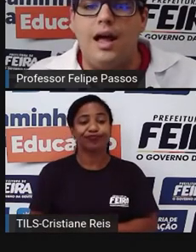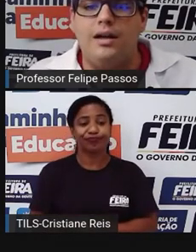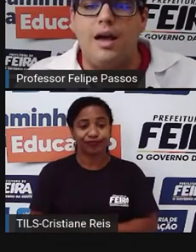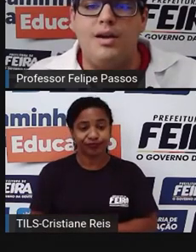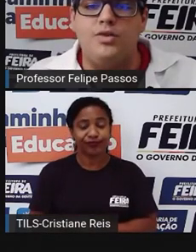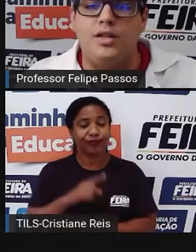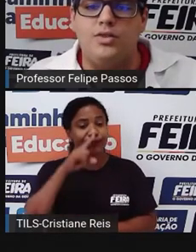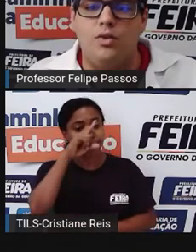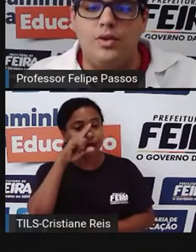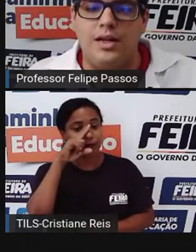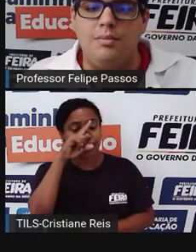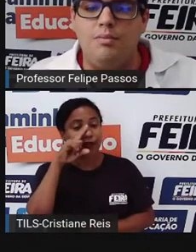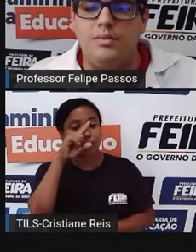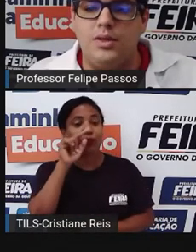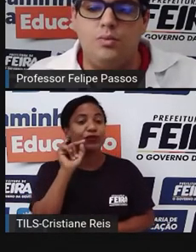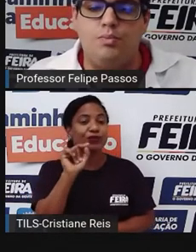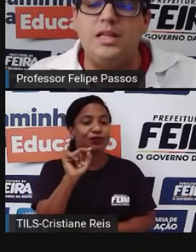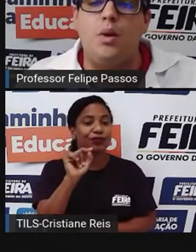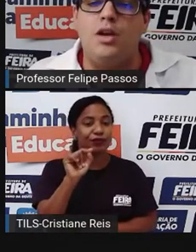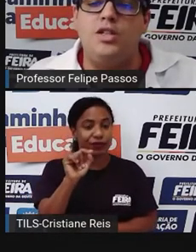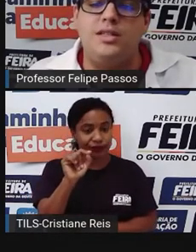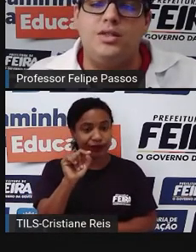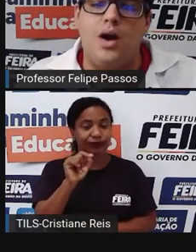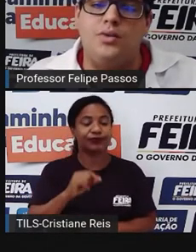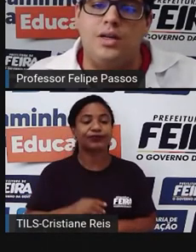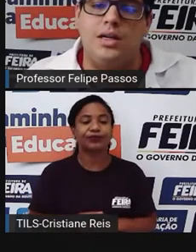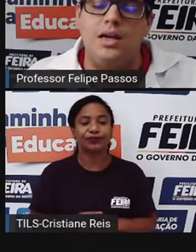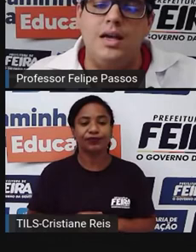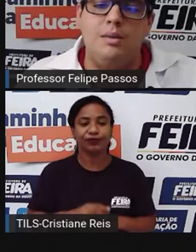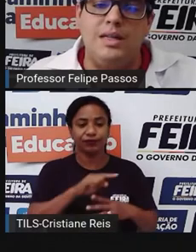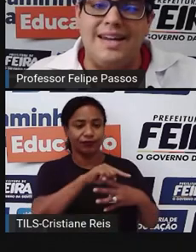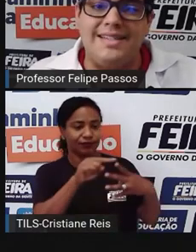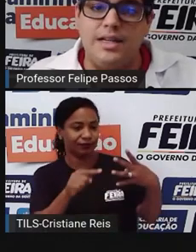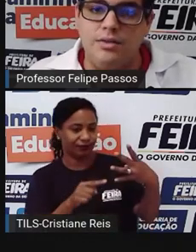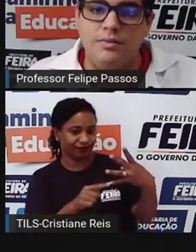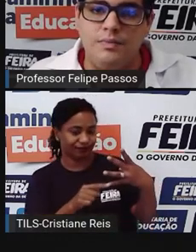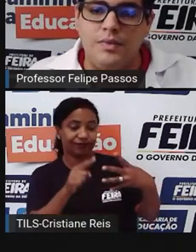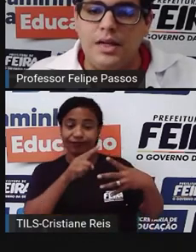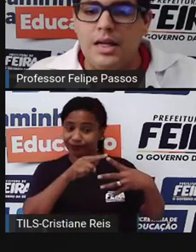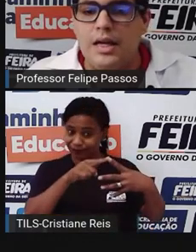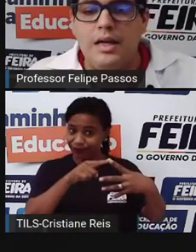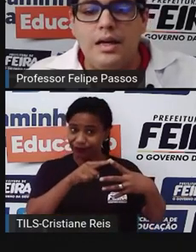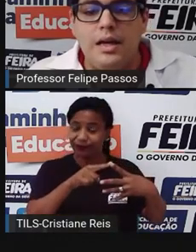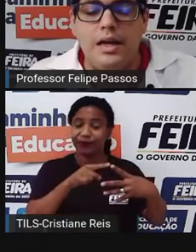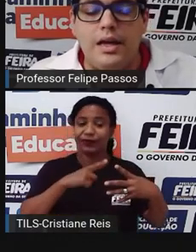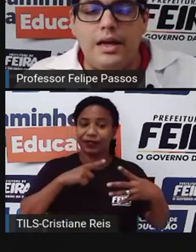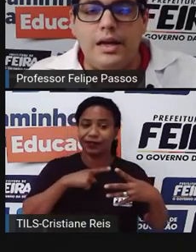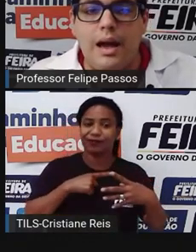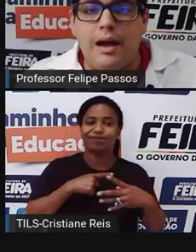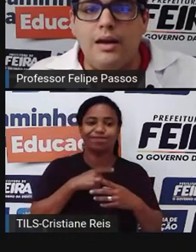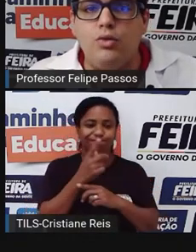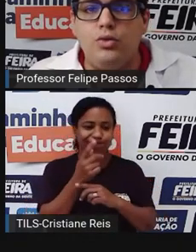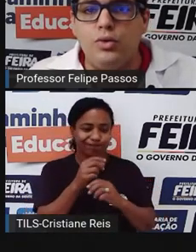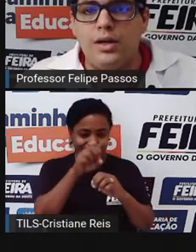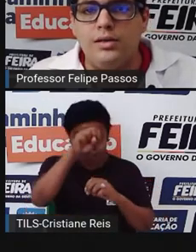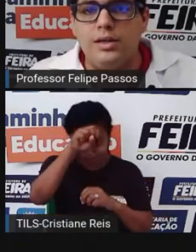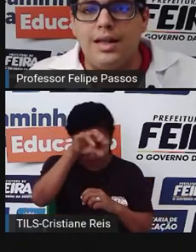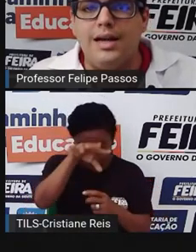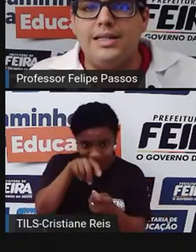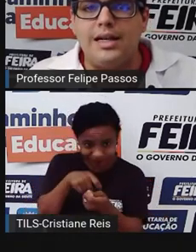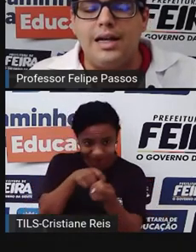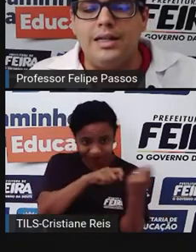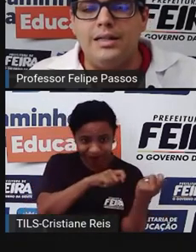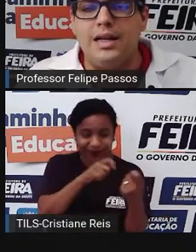que a Amazônia sofre? São principalmente esses quatro aqui. Mineração, a agricultura